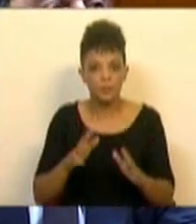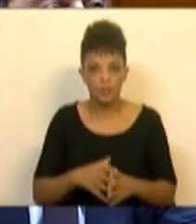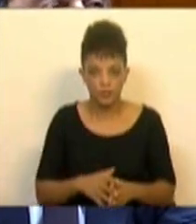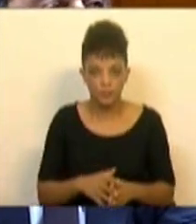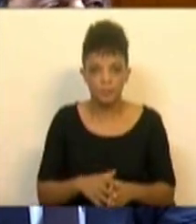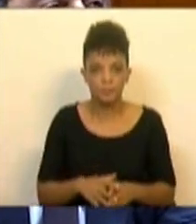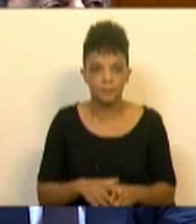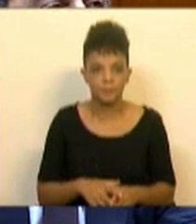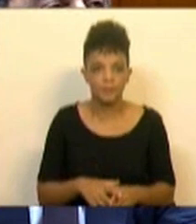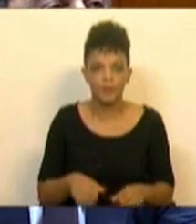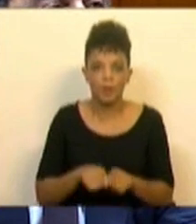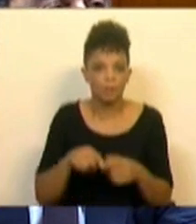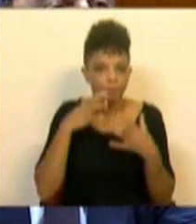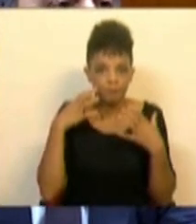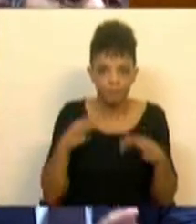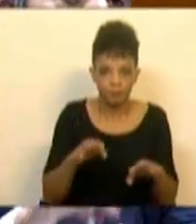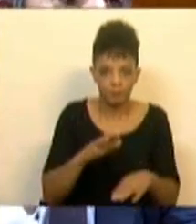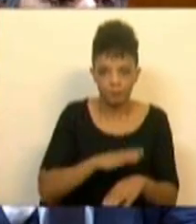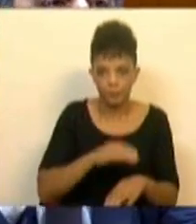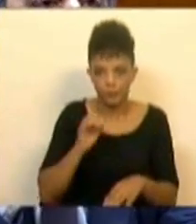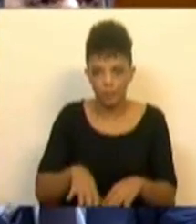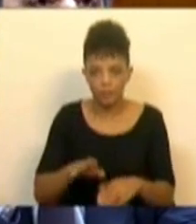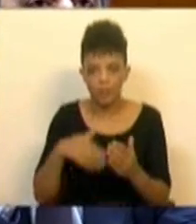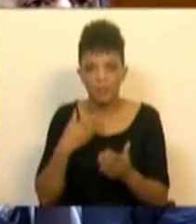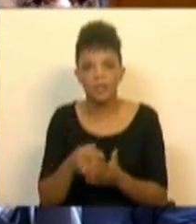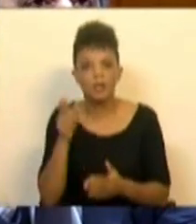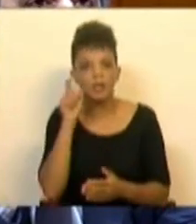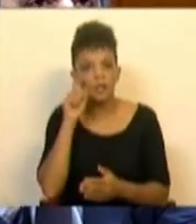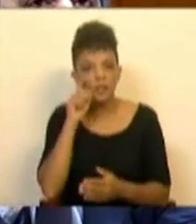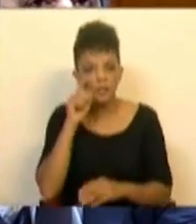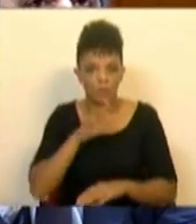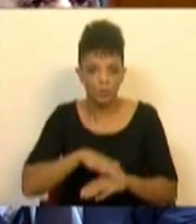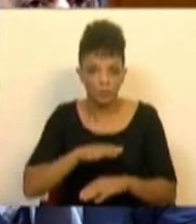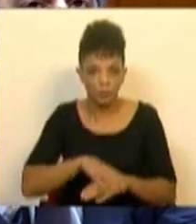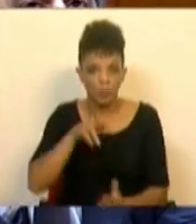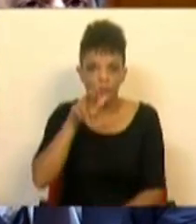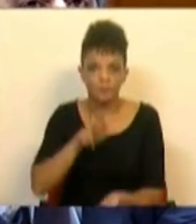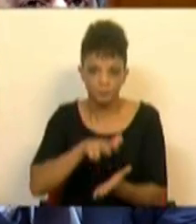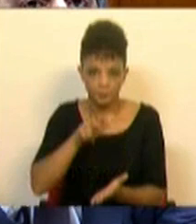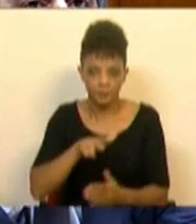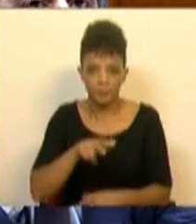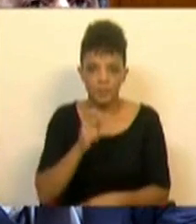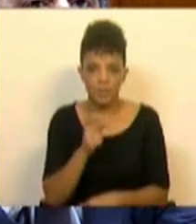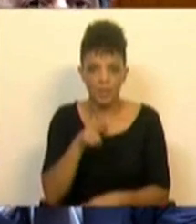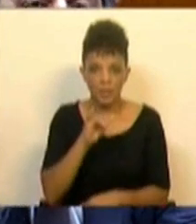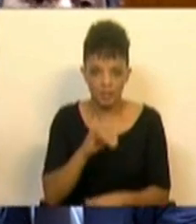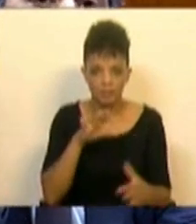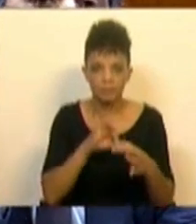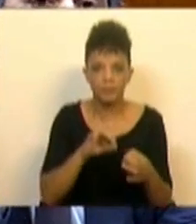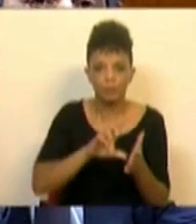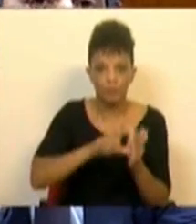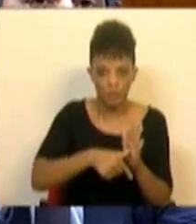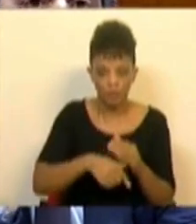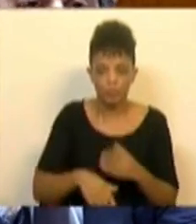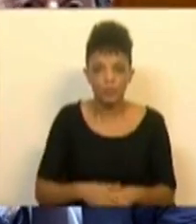houve uma simplificação no sentido de ser garantido através do reconhecimento pela ANI dos projetos,